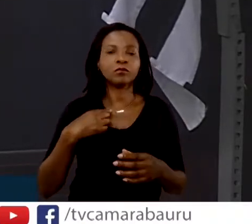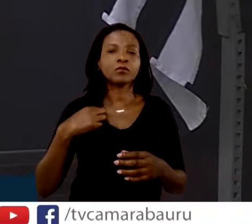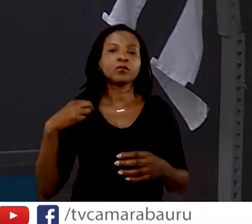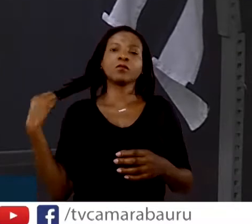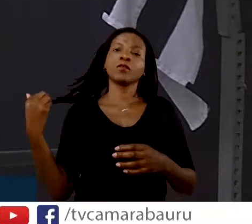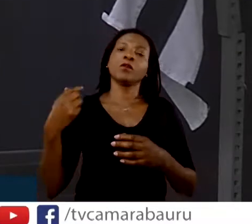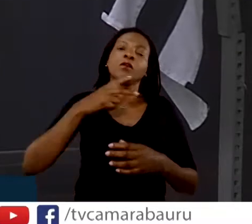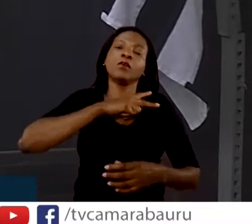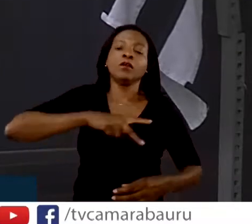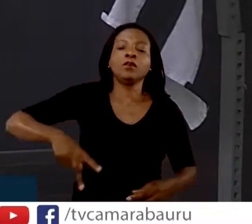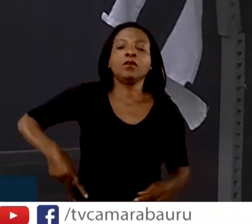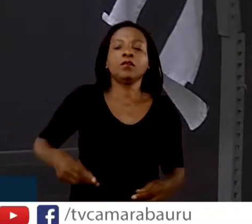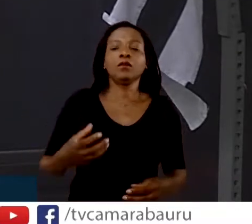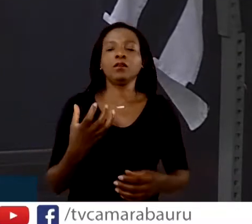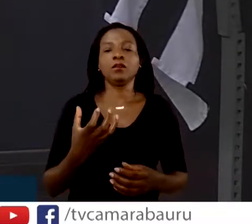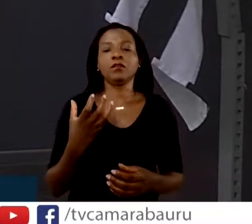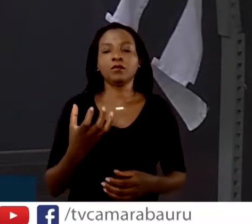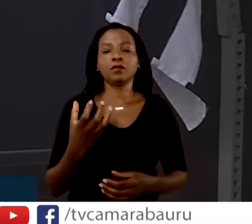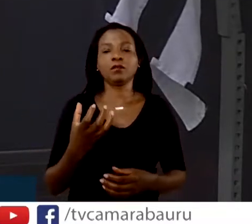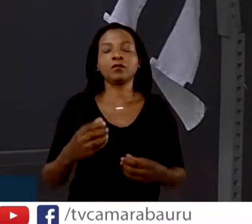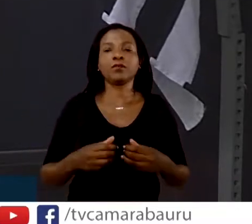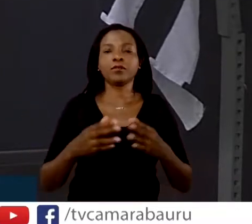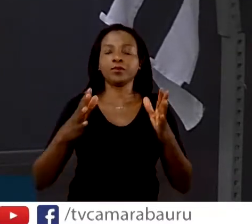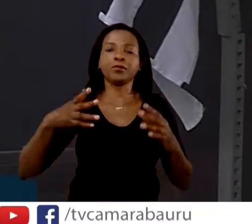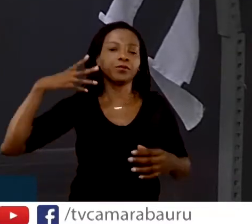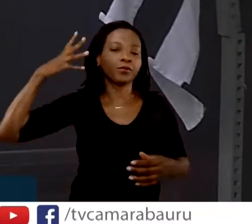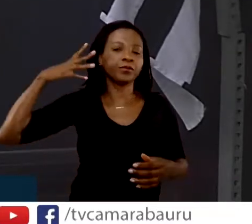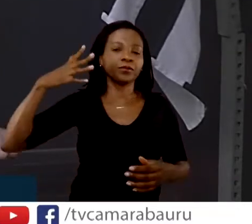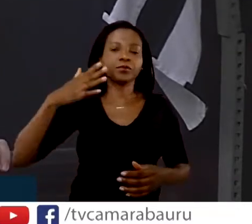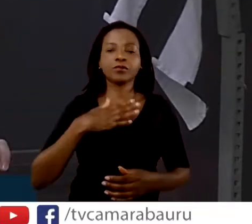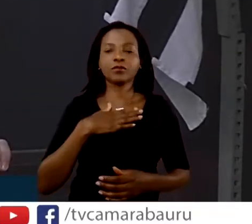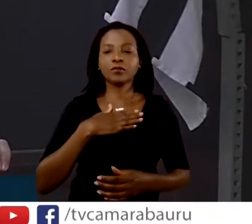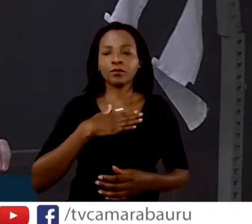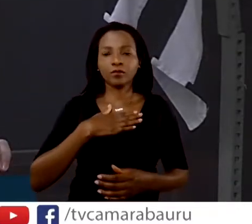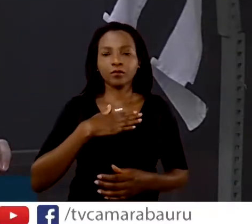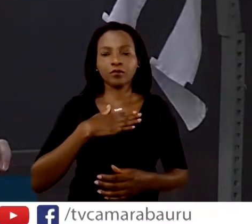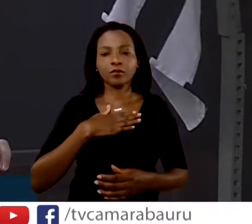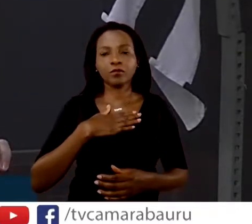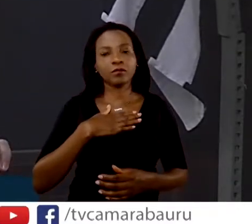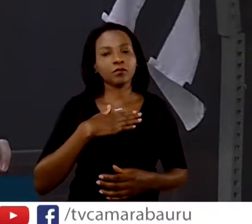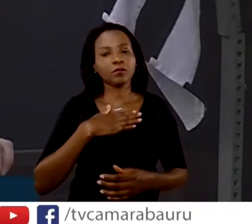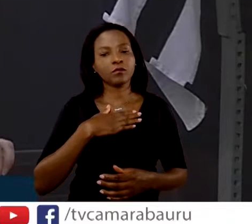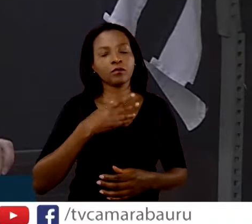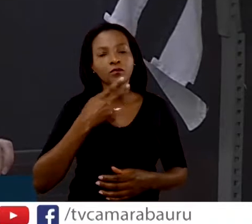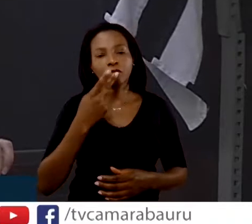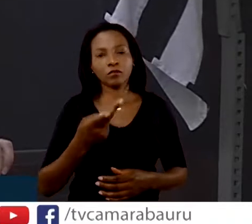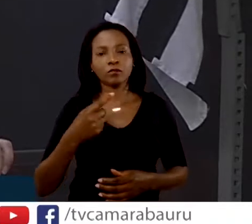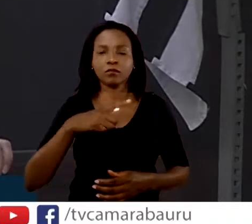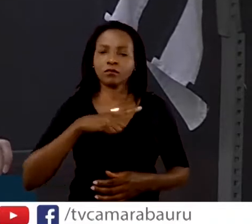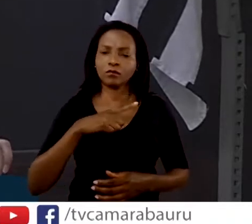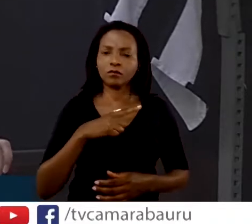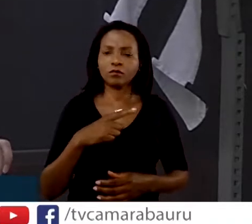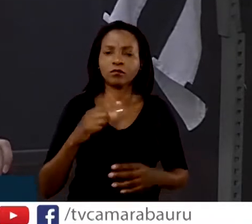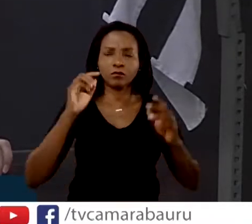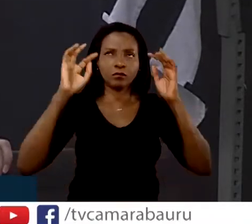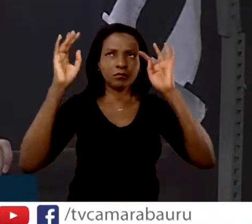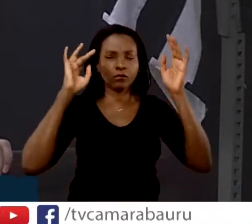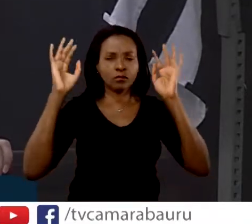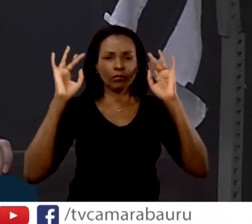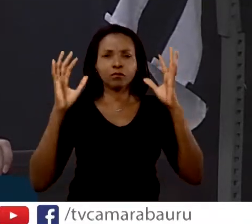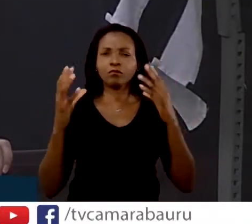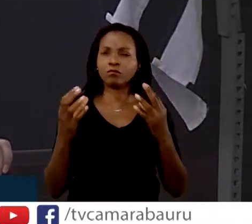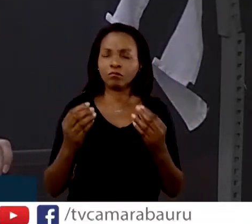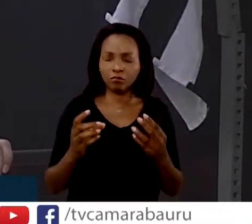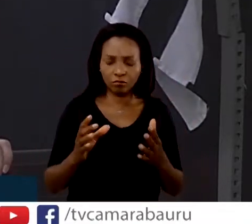iniciar minha fala. Eu tenho ultimamente meditado muito na palavra de Deus